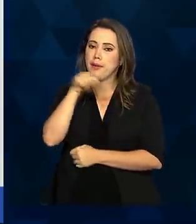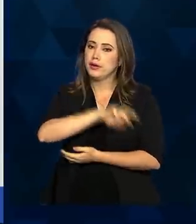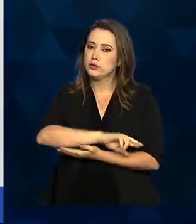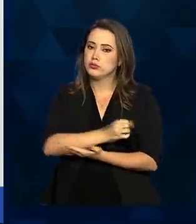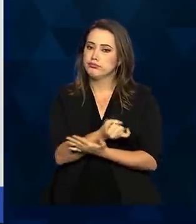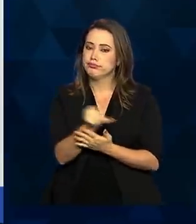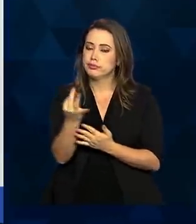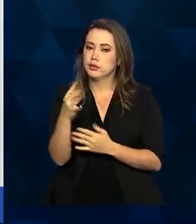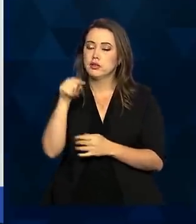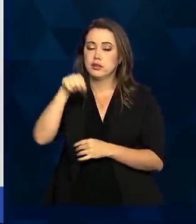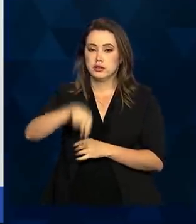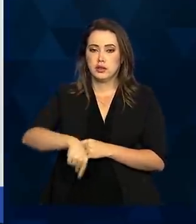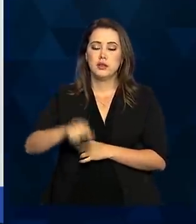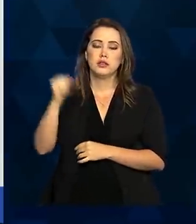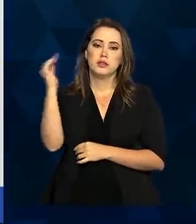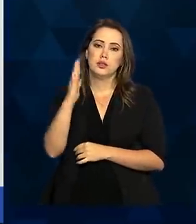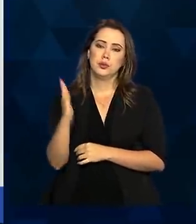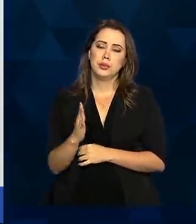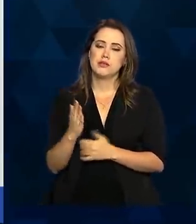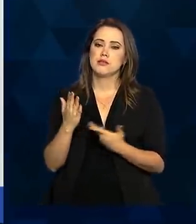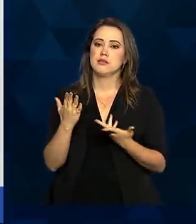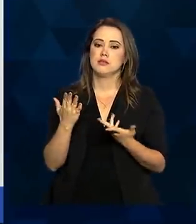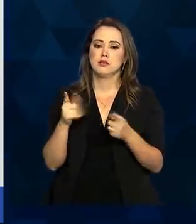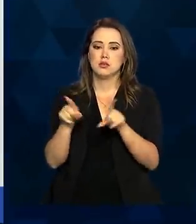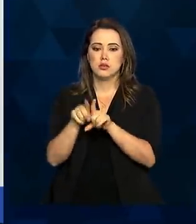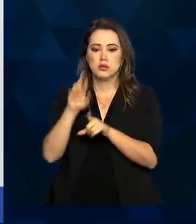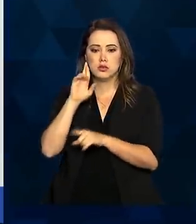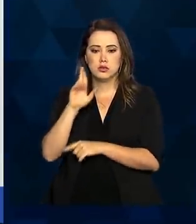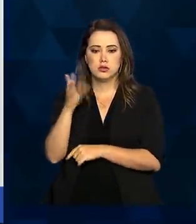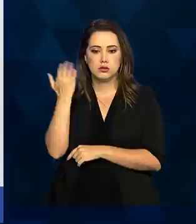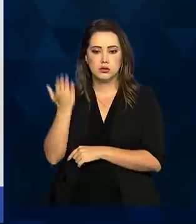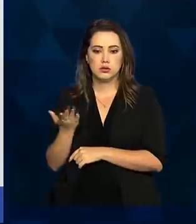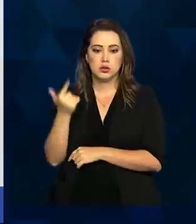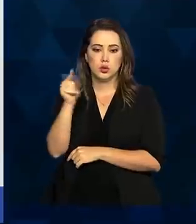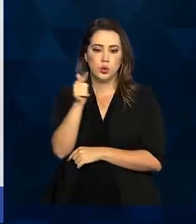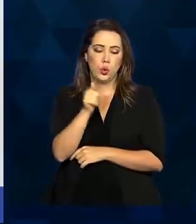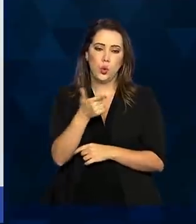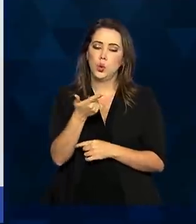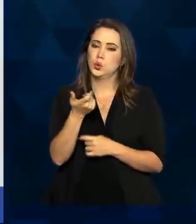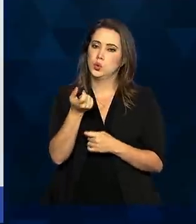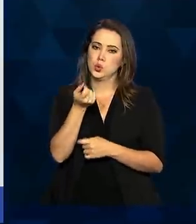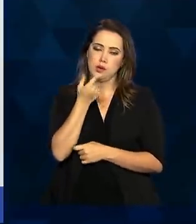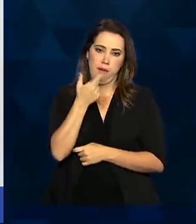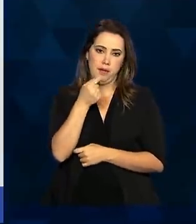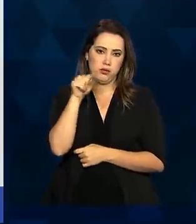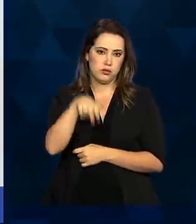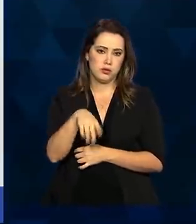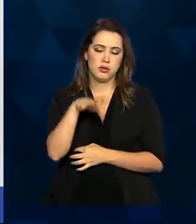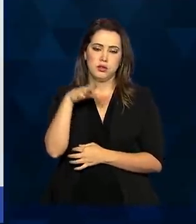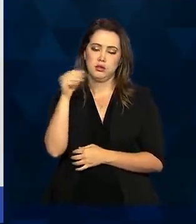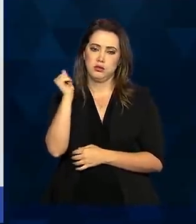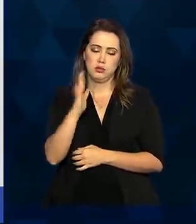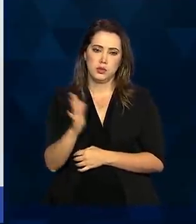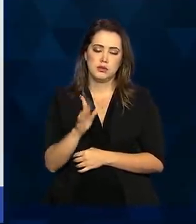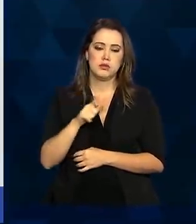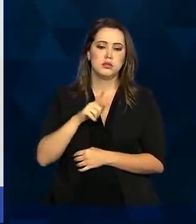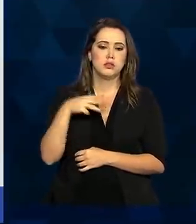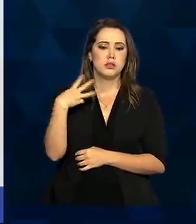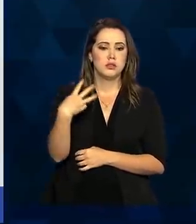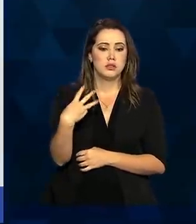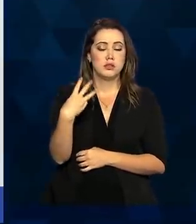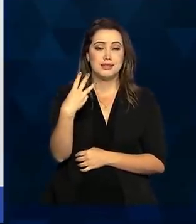nitazoxanida, ivermectina e associações a outros medicamentos. Temos aí 34